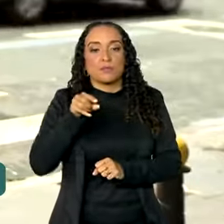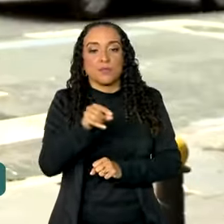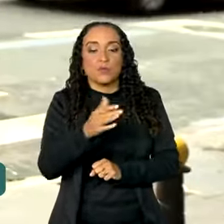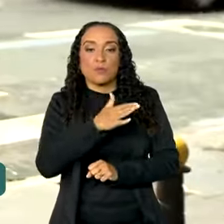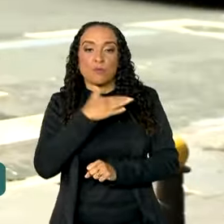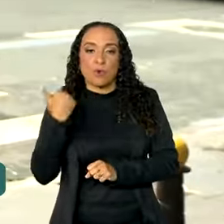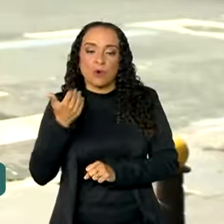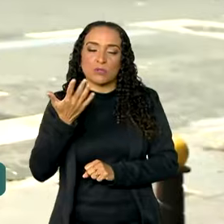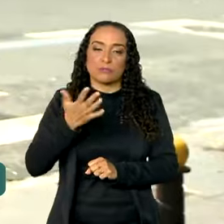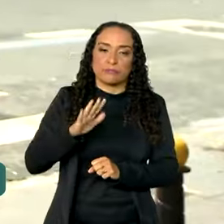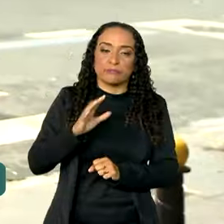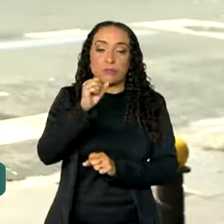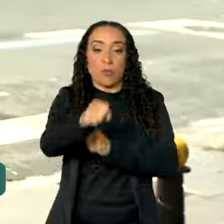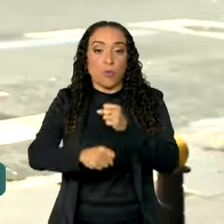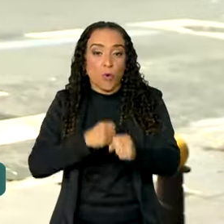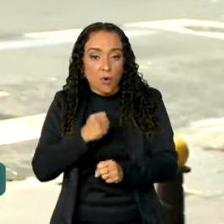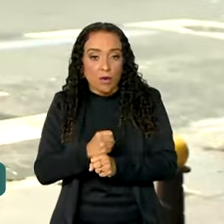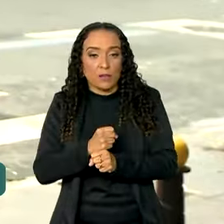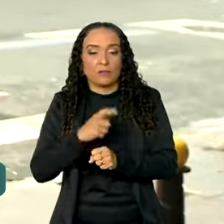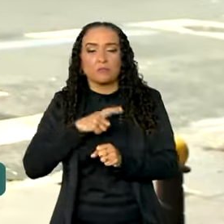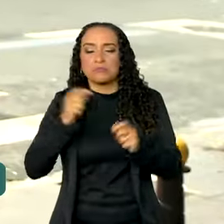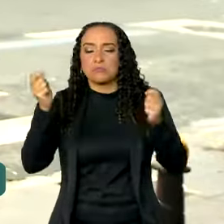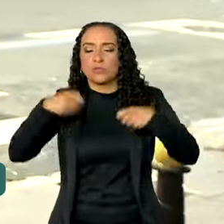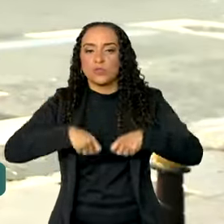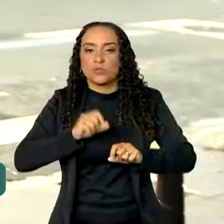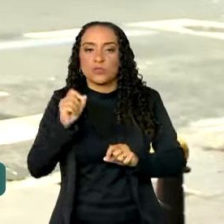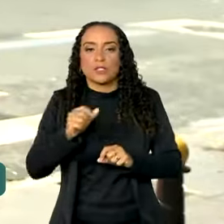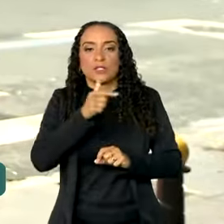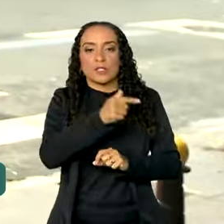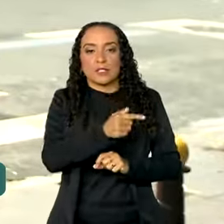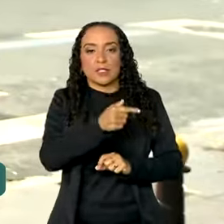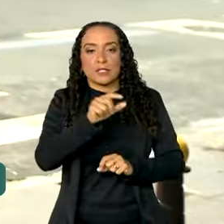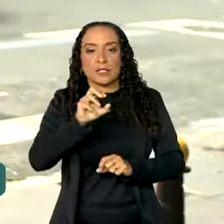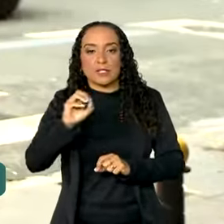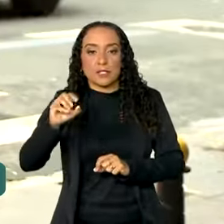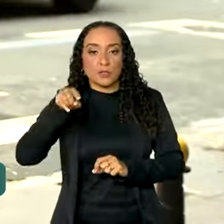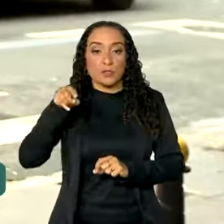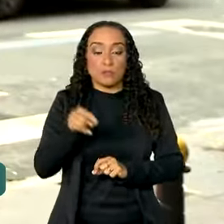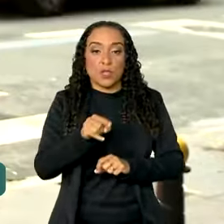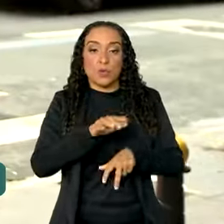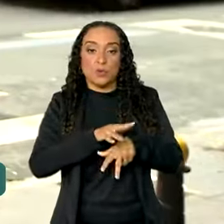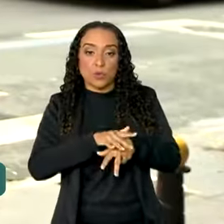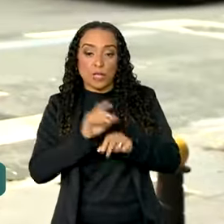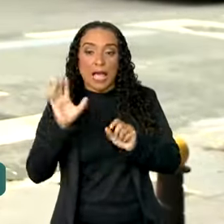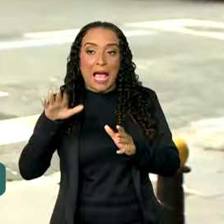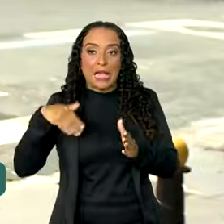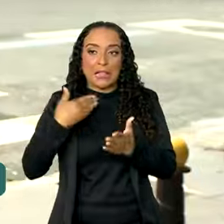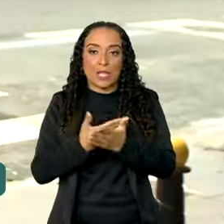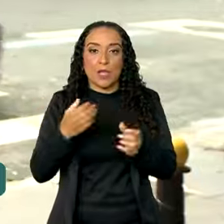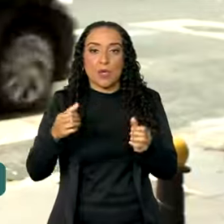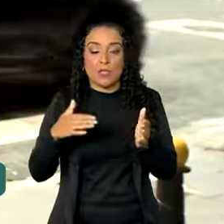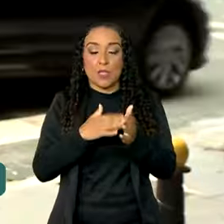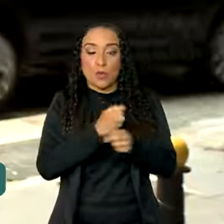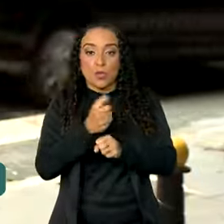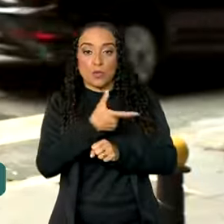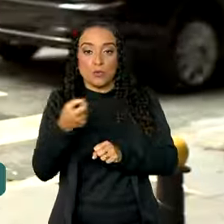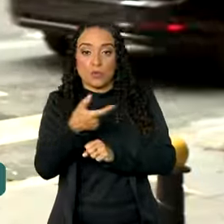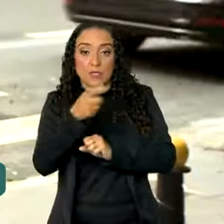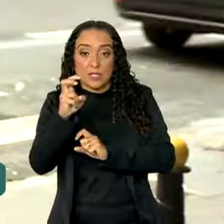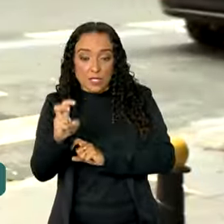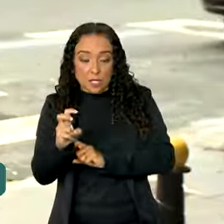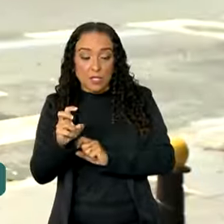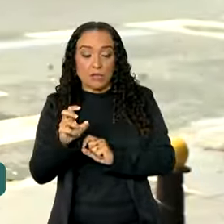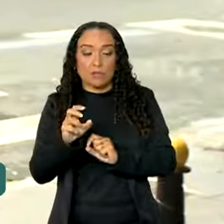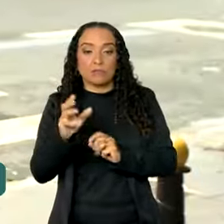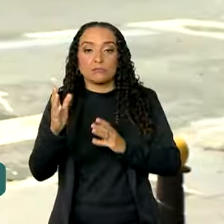mortes, em média, por ano. Estão previstos 700 mil casos até o ano de 2025, isso